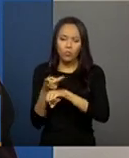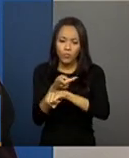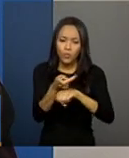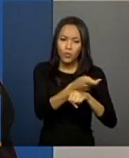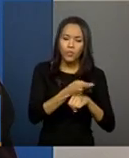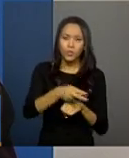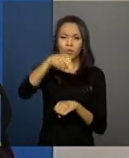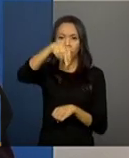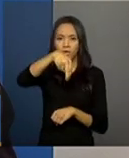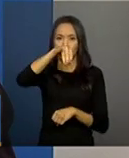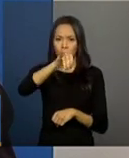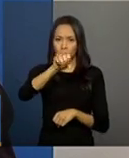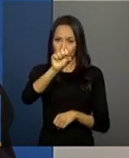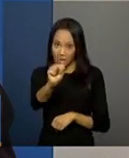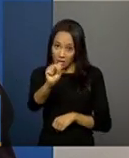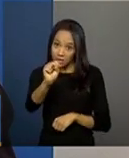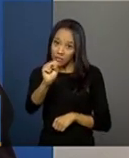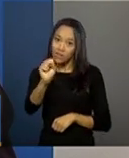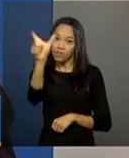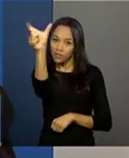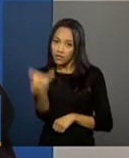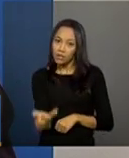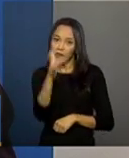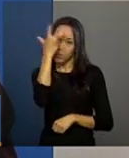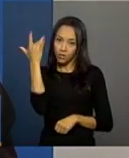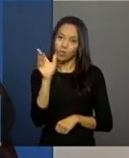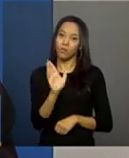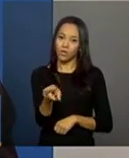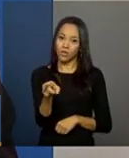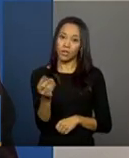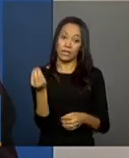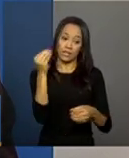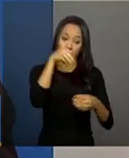beneficiário, e se o beneficiário existe no cadastro único,